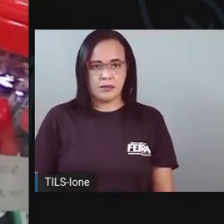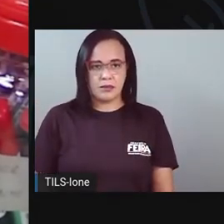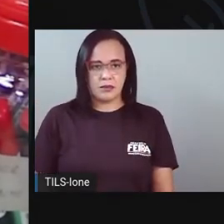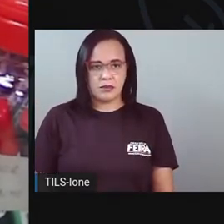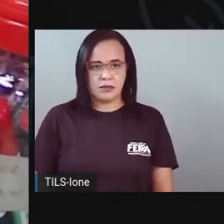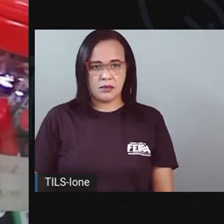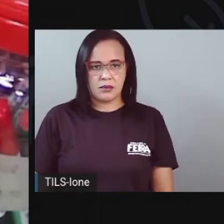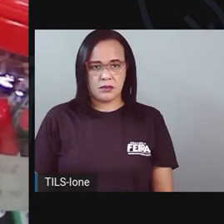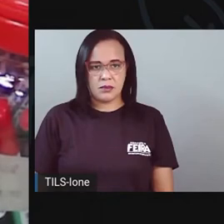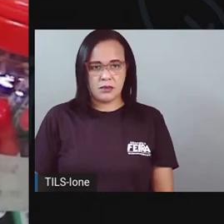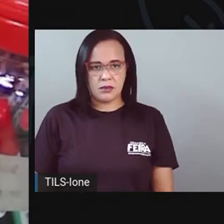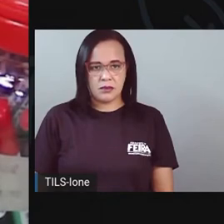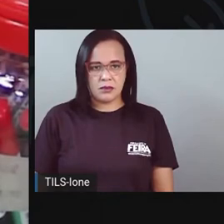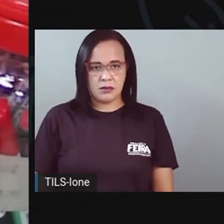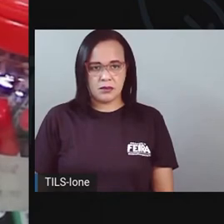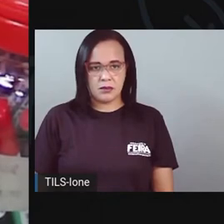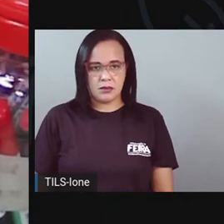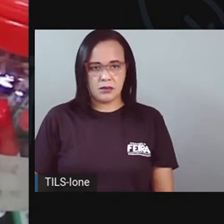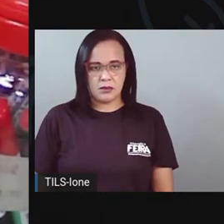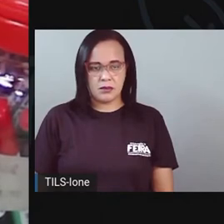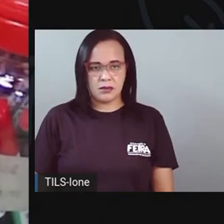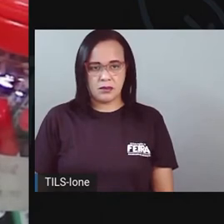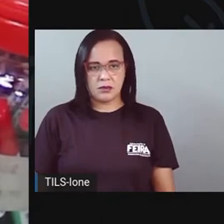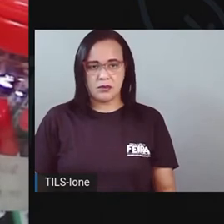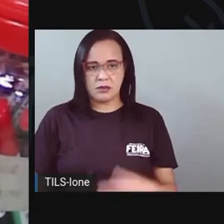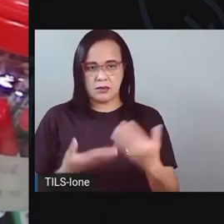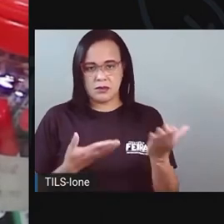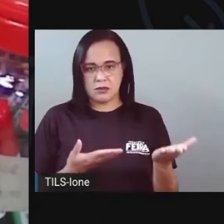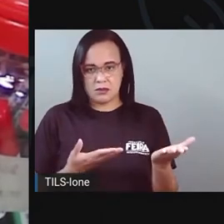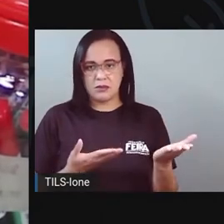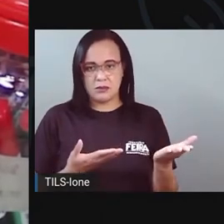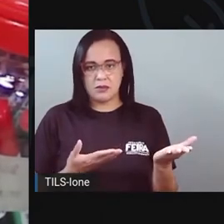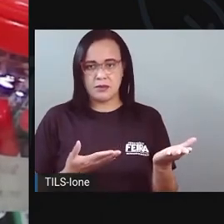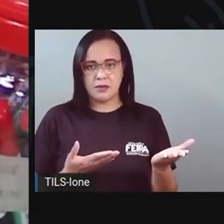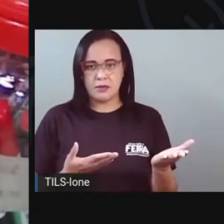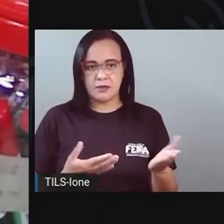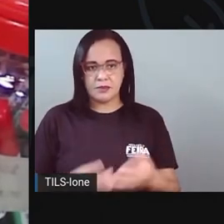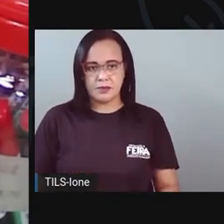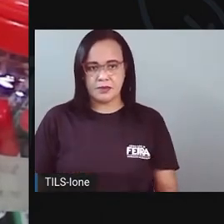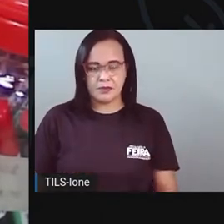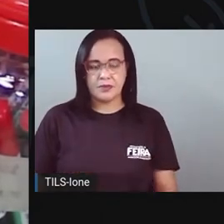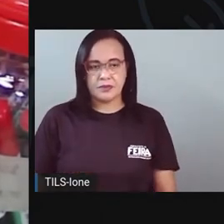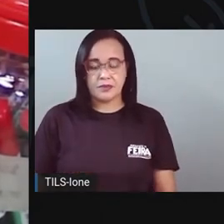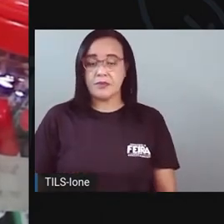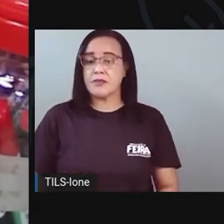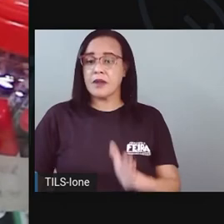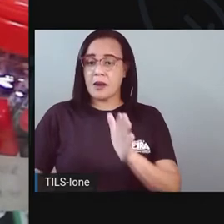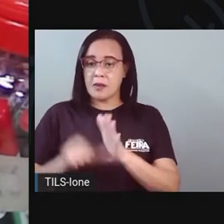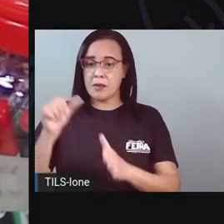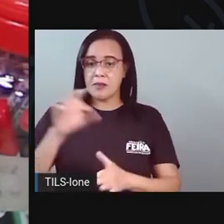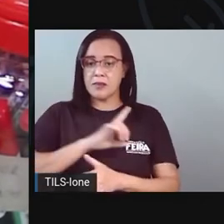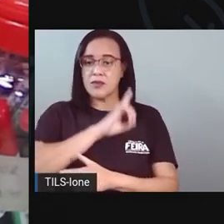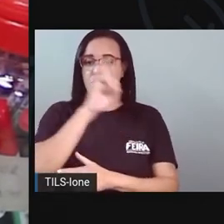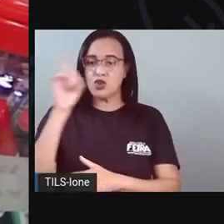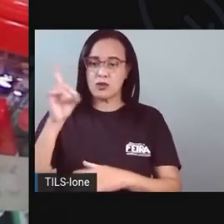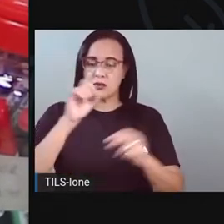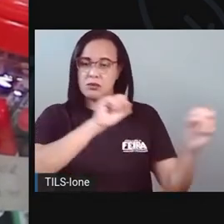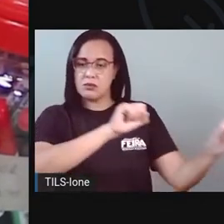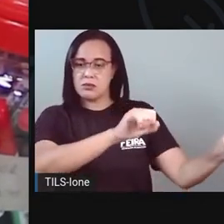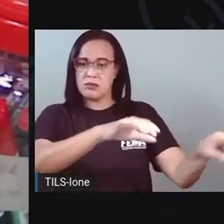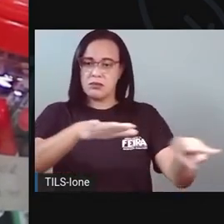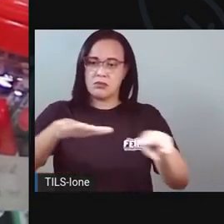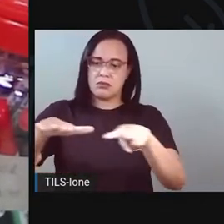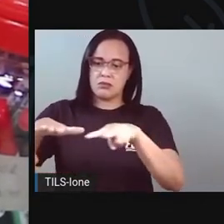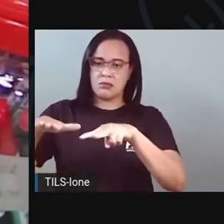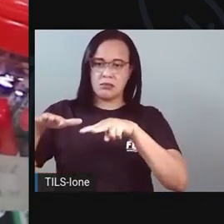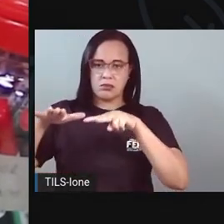a gente precisa fazer primeiro? Primeiro, a Pro vai separar aqui os dias da semana, certo? Aqui os dias